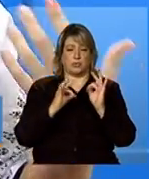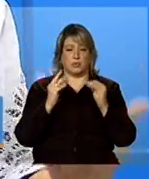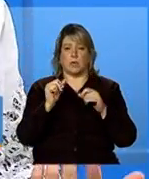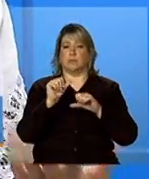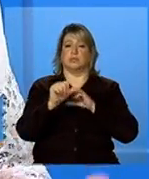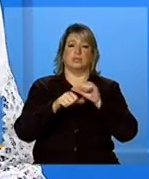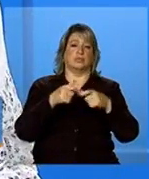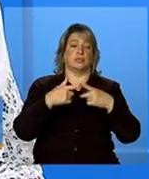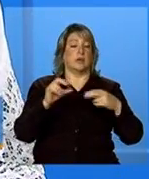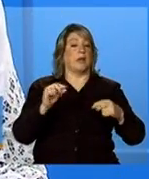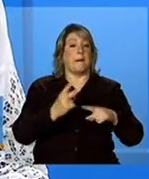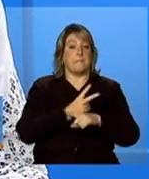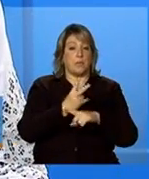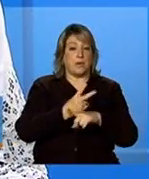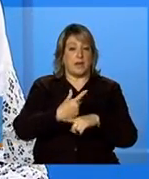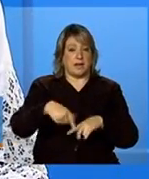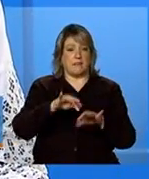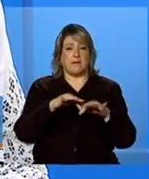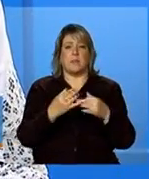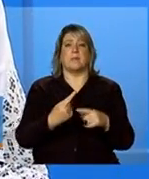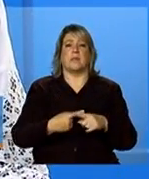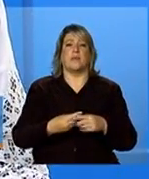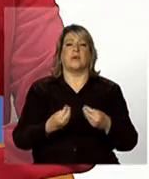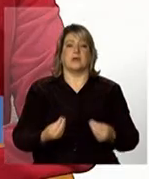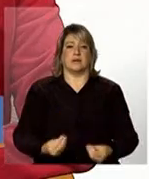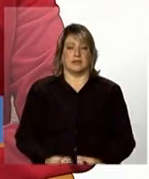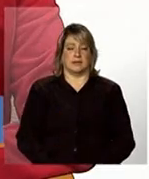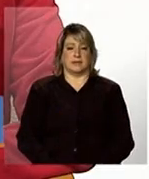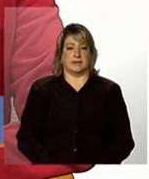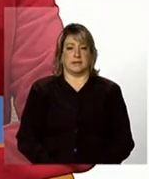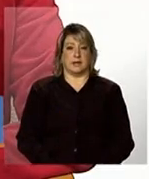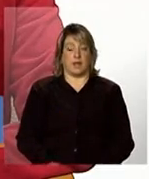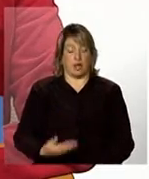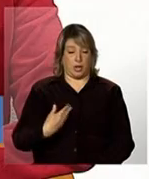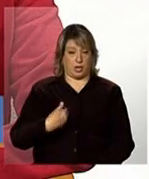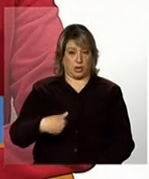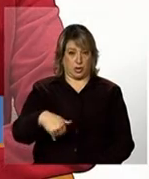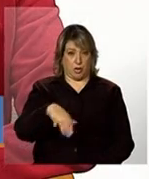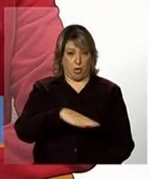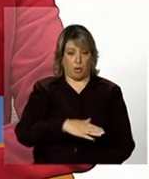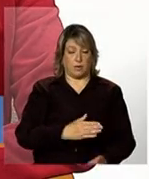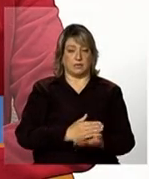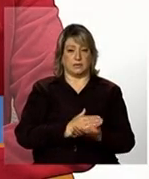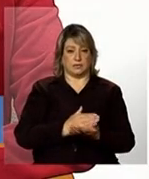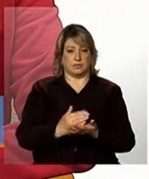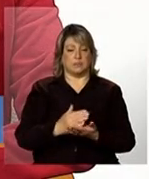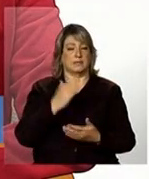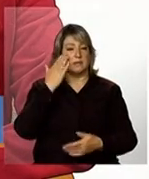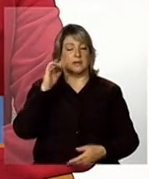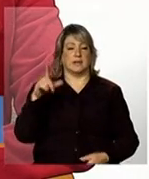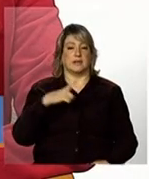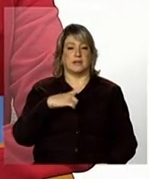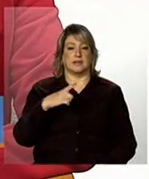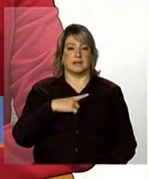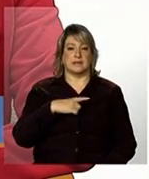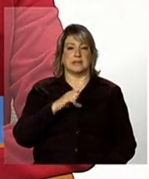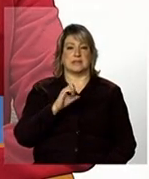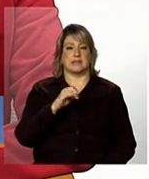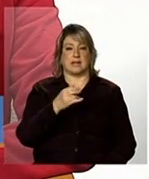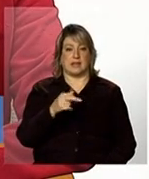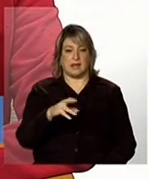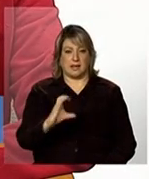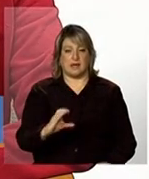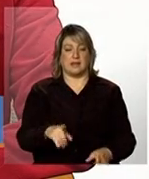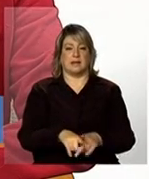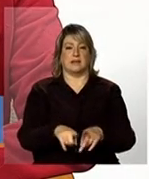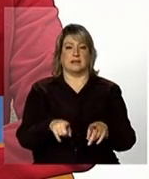toda é em busca dessas famílias por que? Isso a gente partiu do entendimento nós a SENARC e a SNAS de